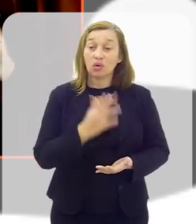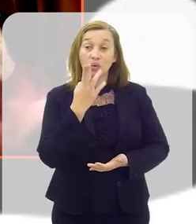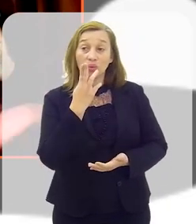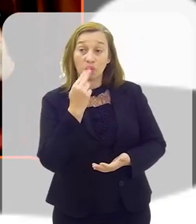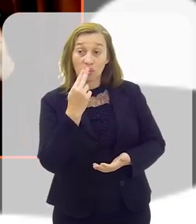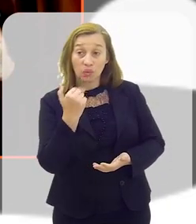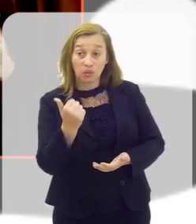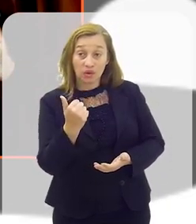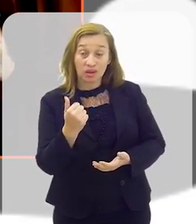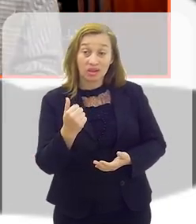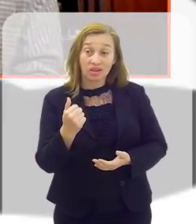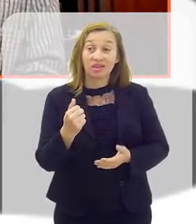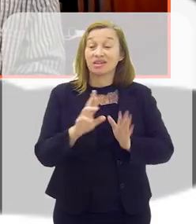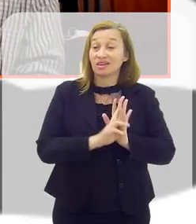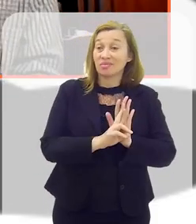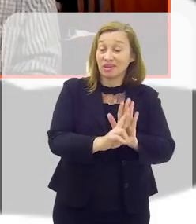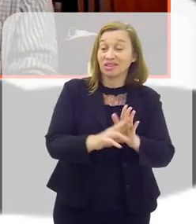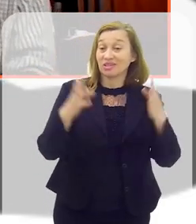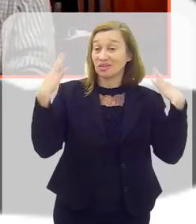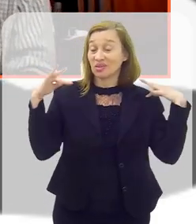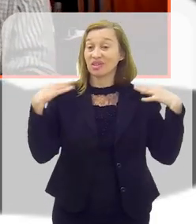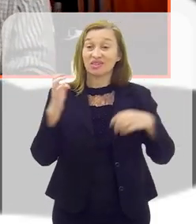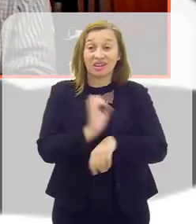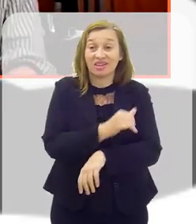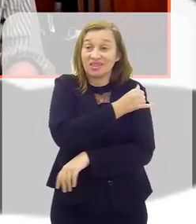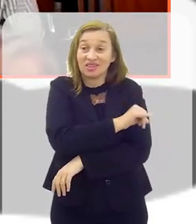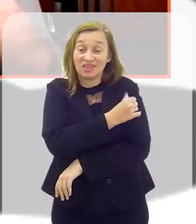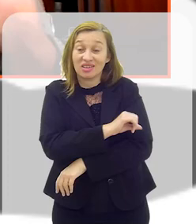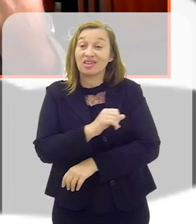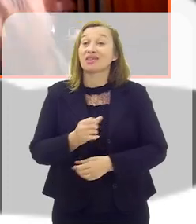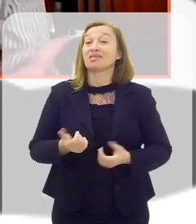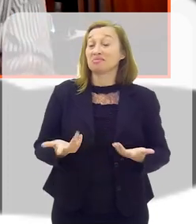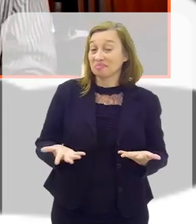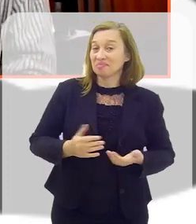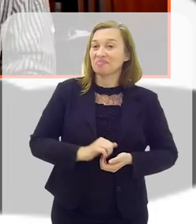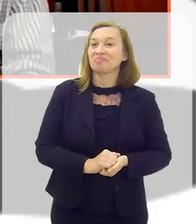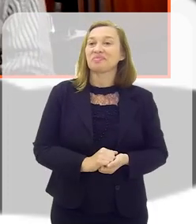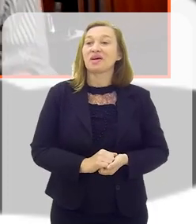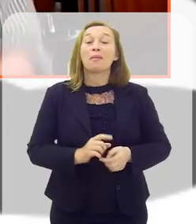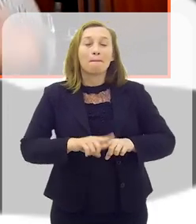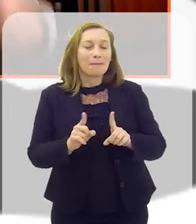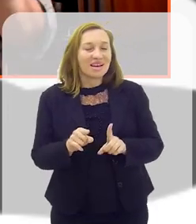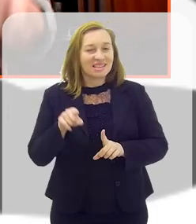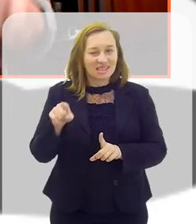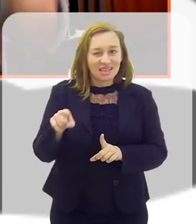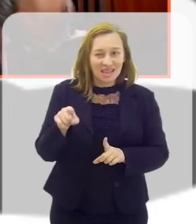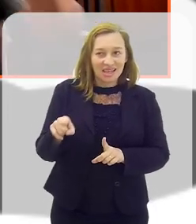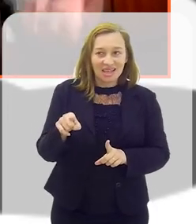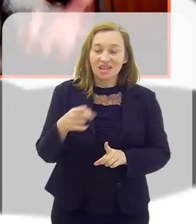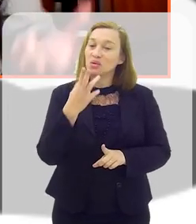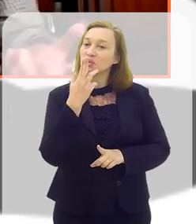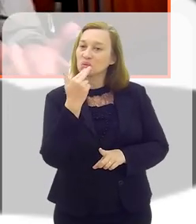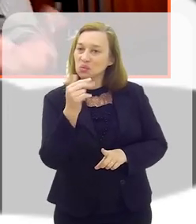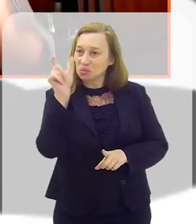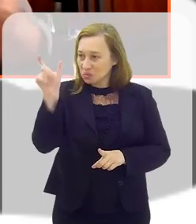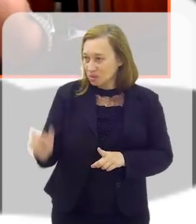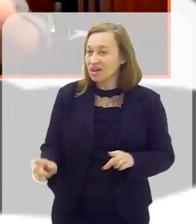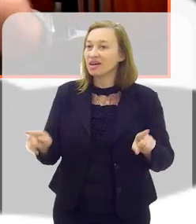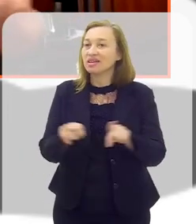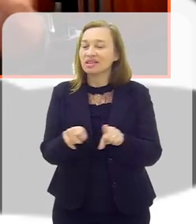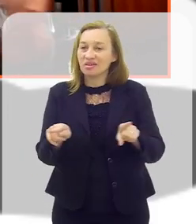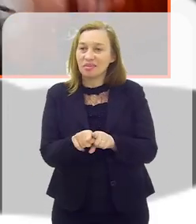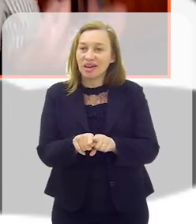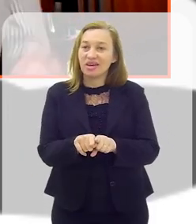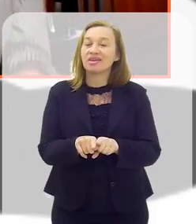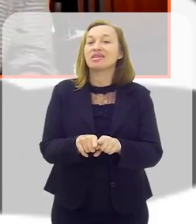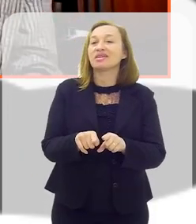nutricionista dos embaixadores de turismo do Rio de Janeiro. Ele é um grande nutricionista. Só que, além de ser nutricionista, ele